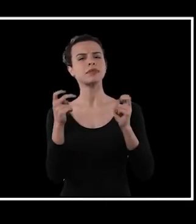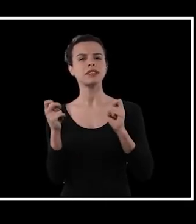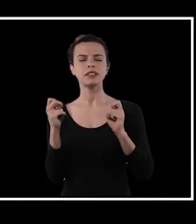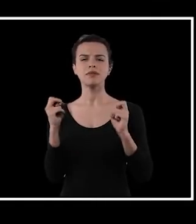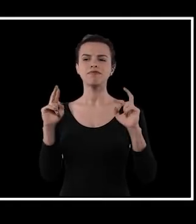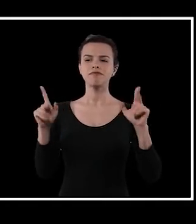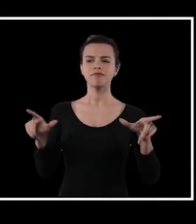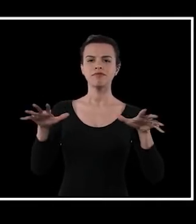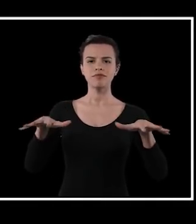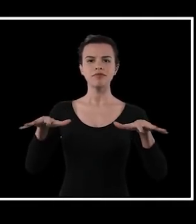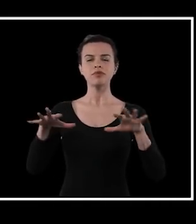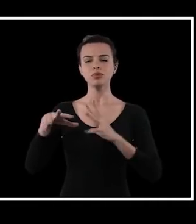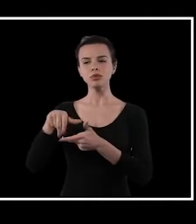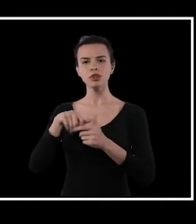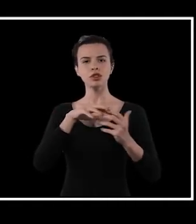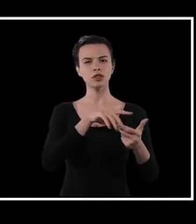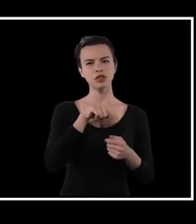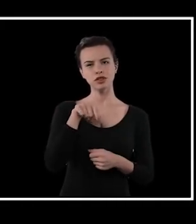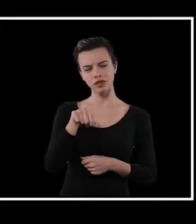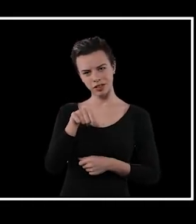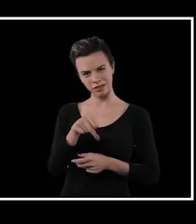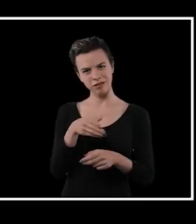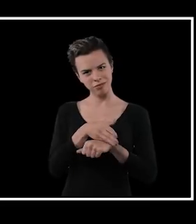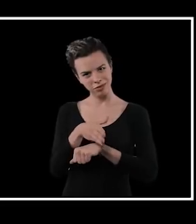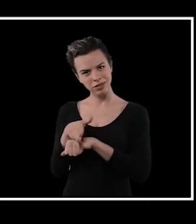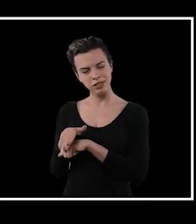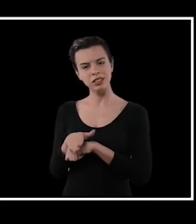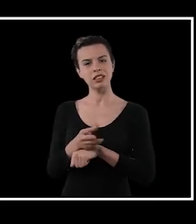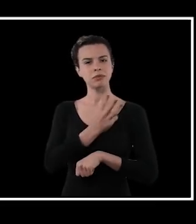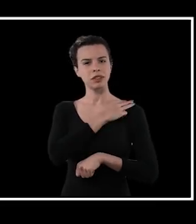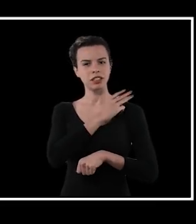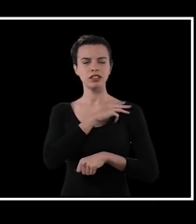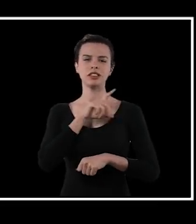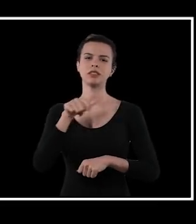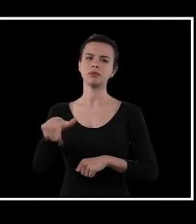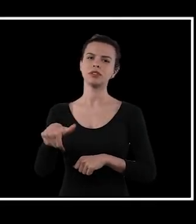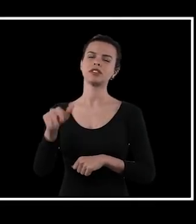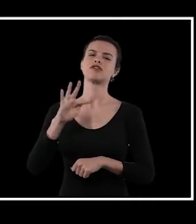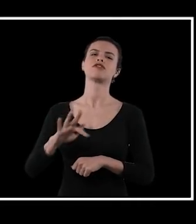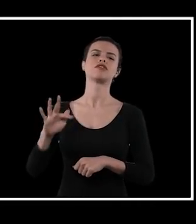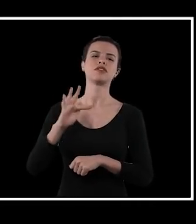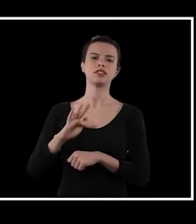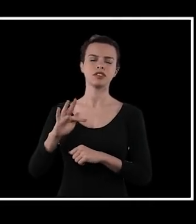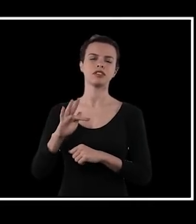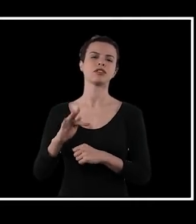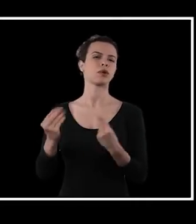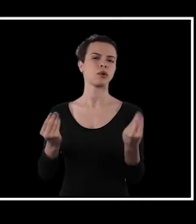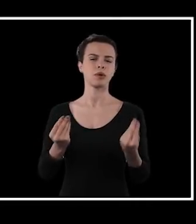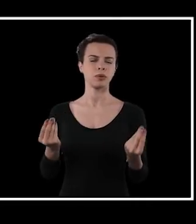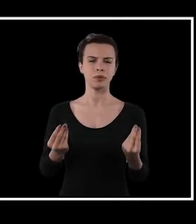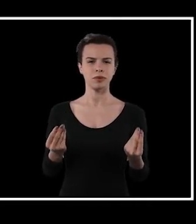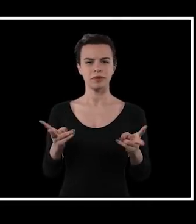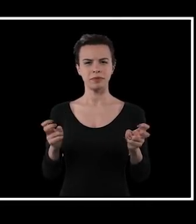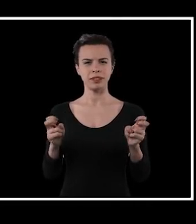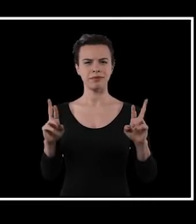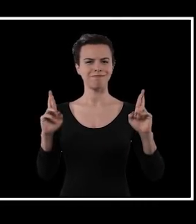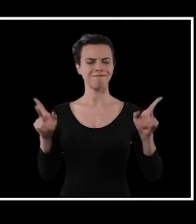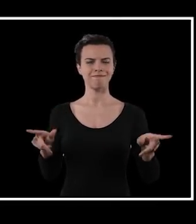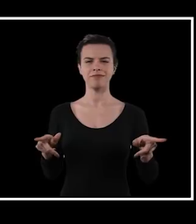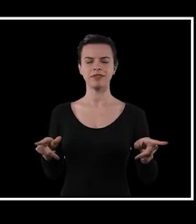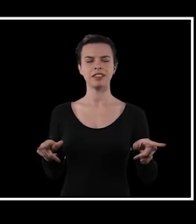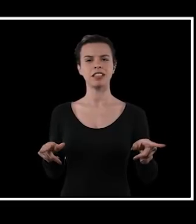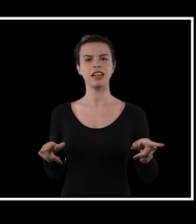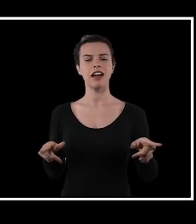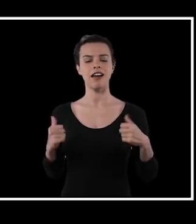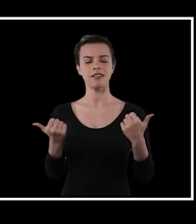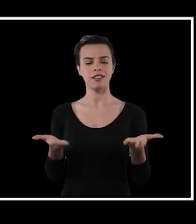você vê esse contraste, por exemplo, entre esses dois mundos que você frequentou, que são o ensino médio e depois o ensino superior à universidade? Como é que você